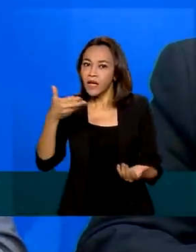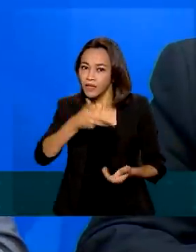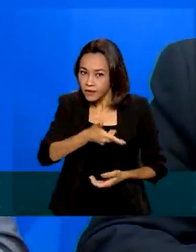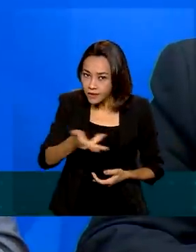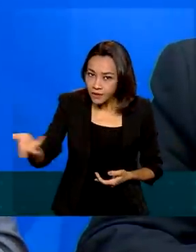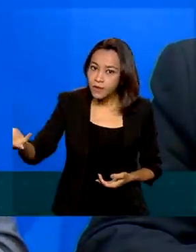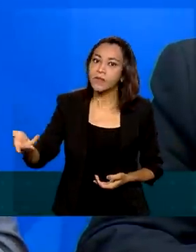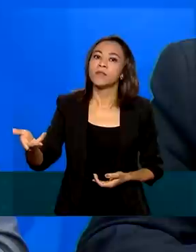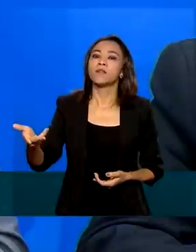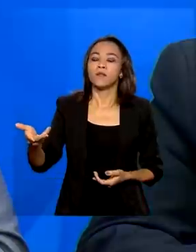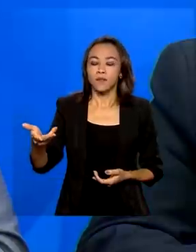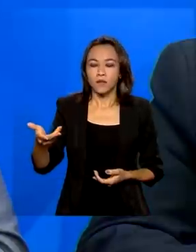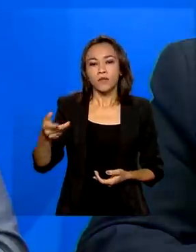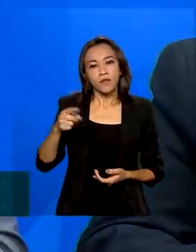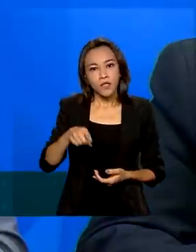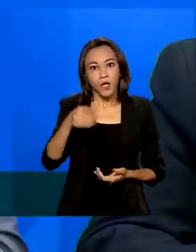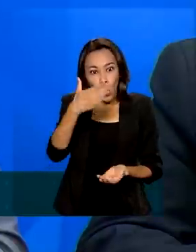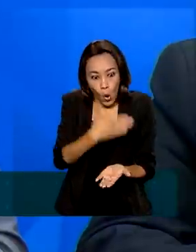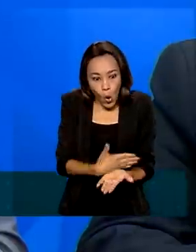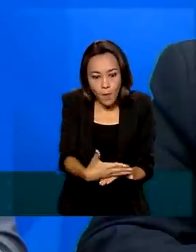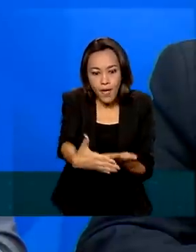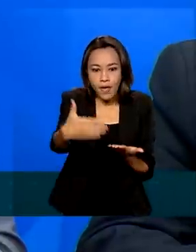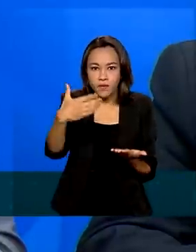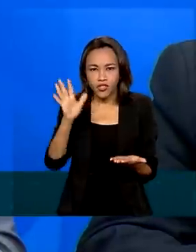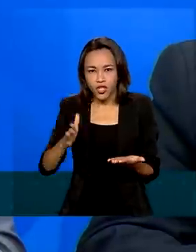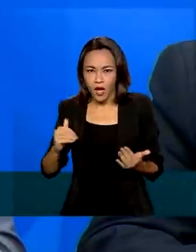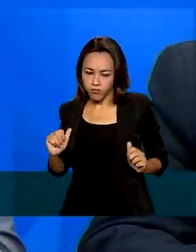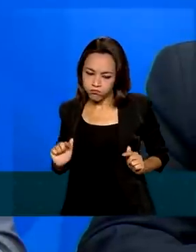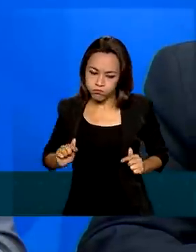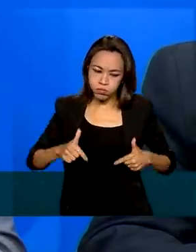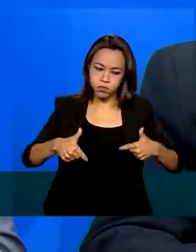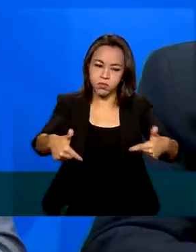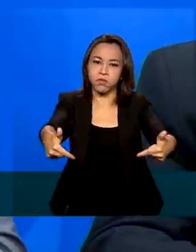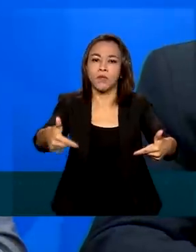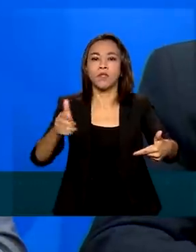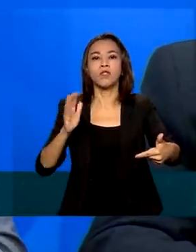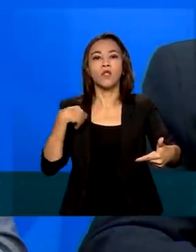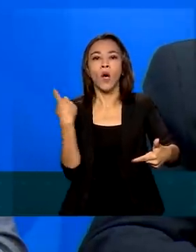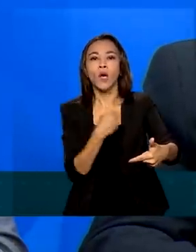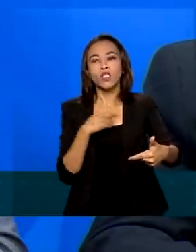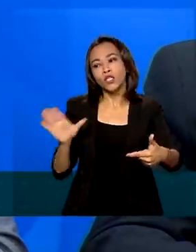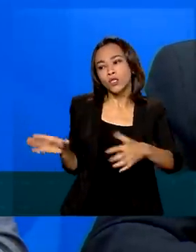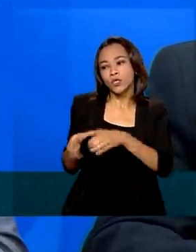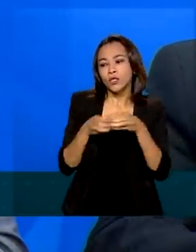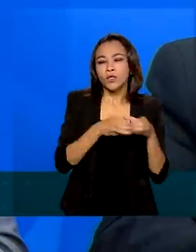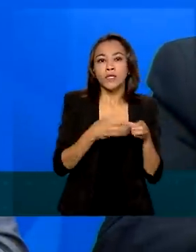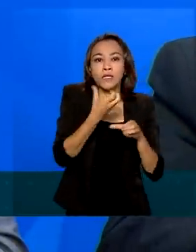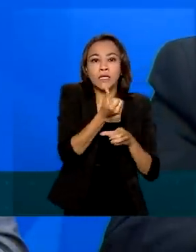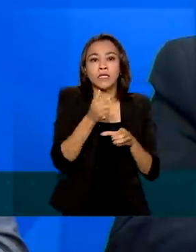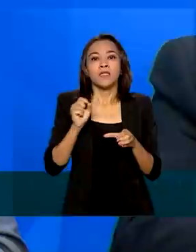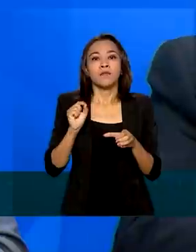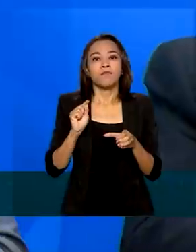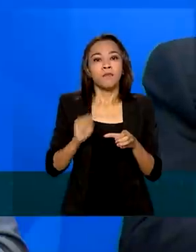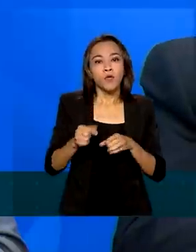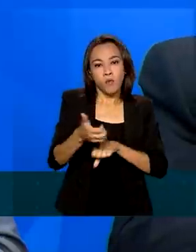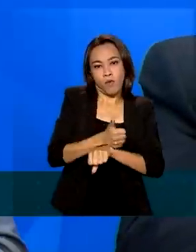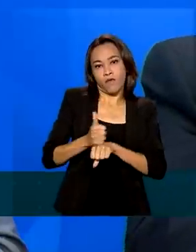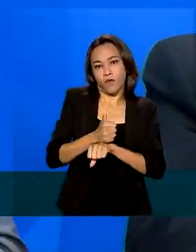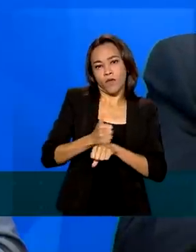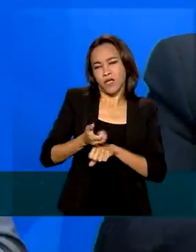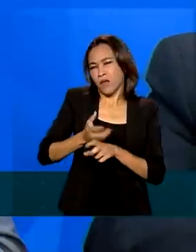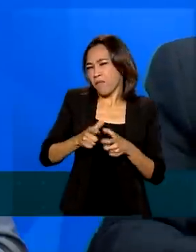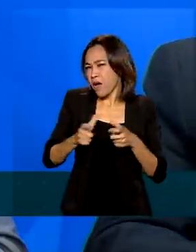antecipada. Assim que elas começam, nós já estamos atuando. Recrutamos 6 mil profissionais, a grande maioria